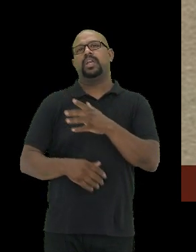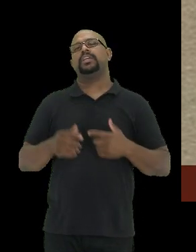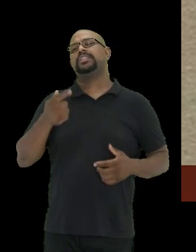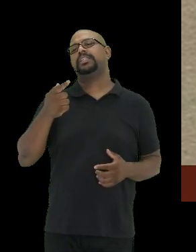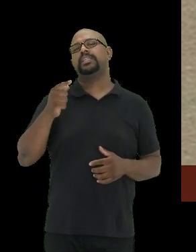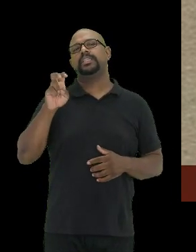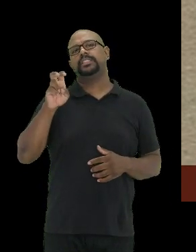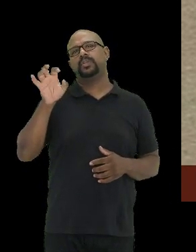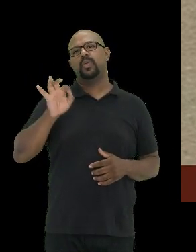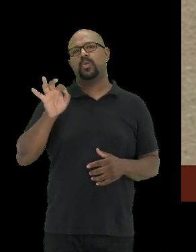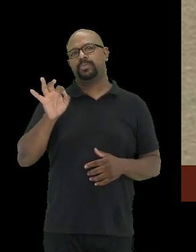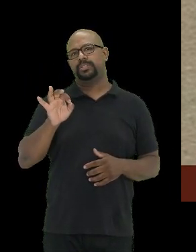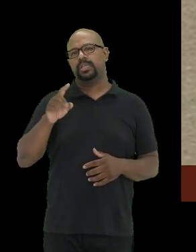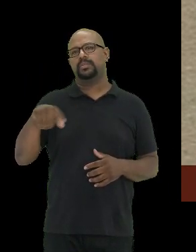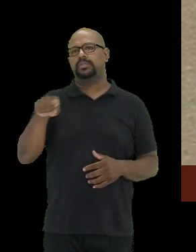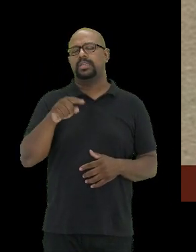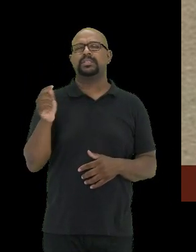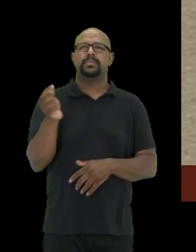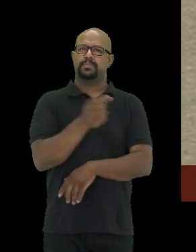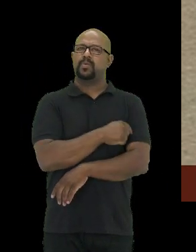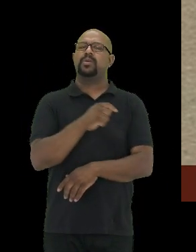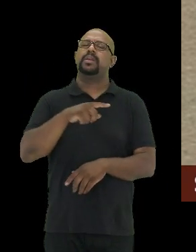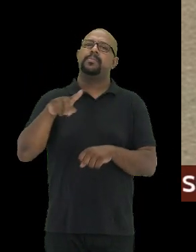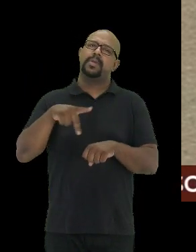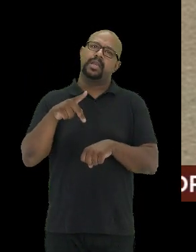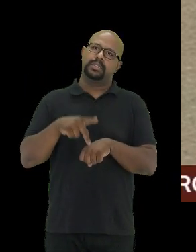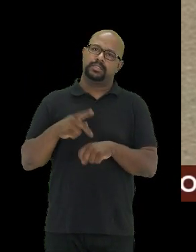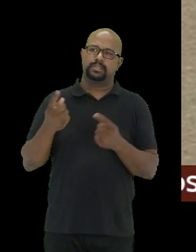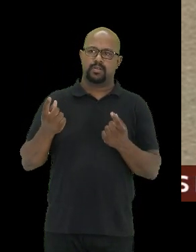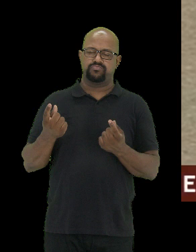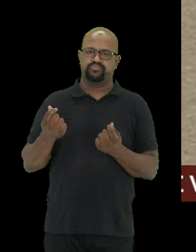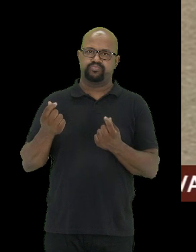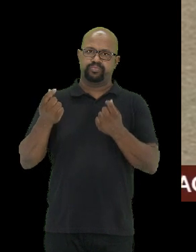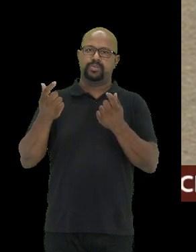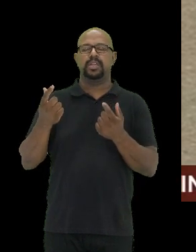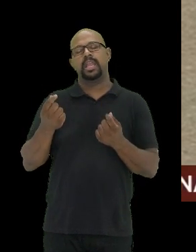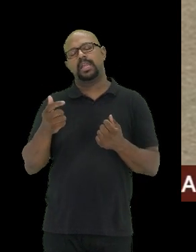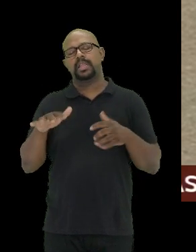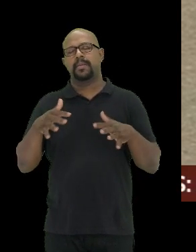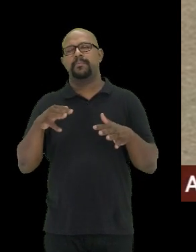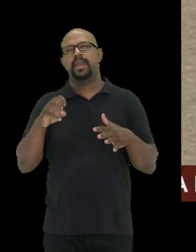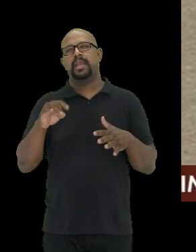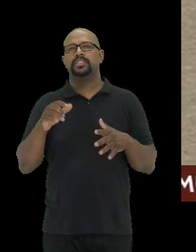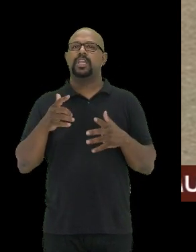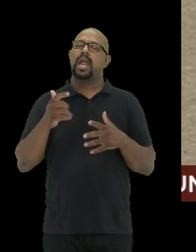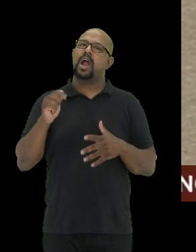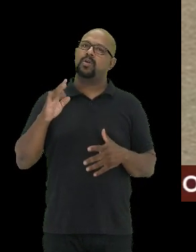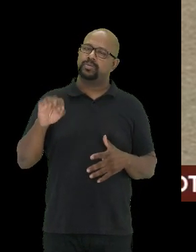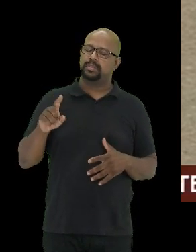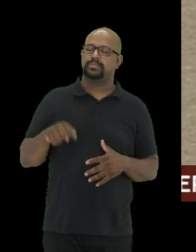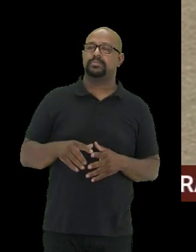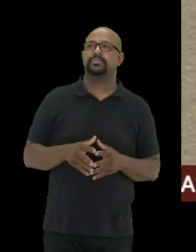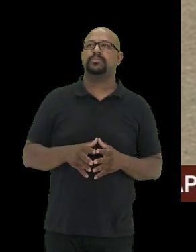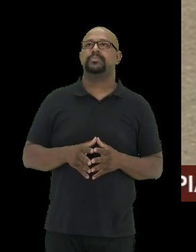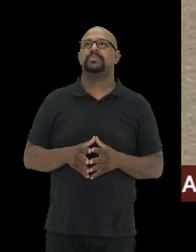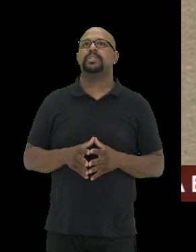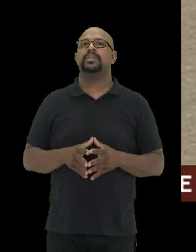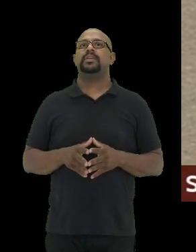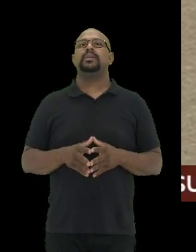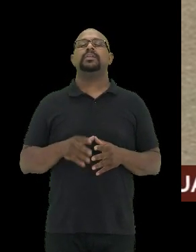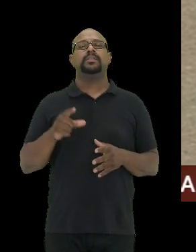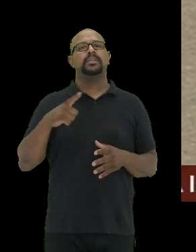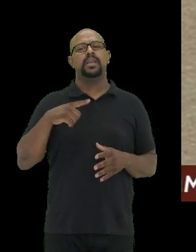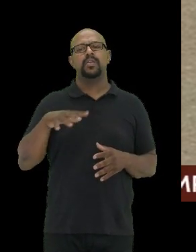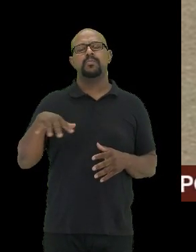% dessas doses foram aplicadas em países de alta renda e de renda média alta, como é o Brasil, e você tem uma